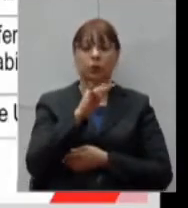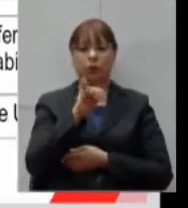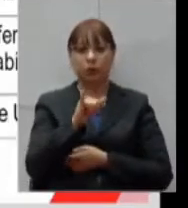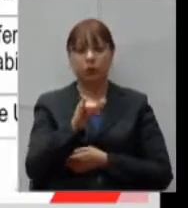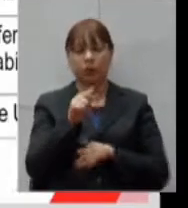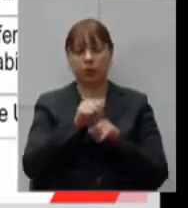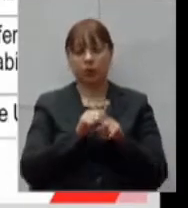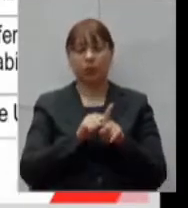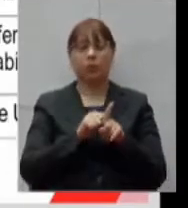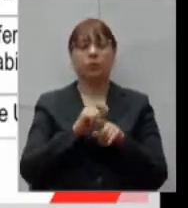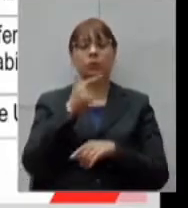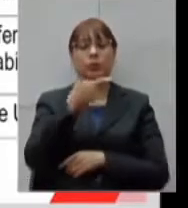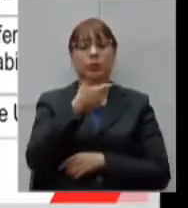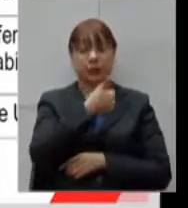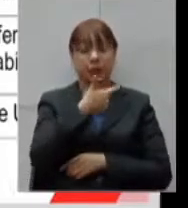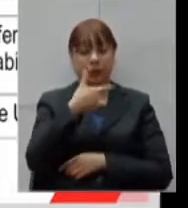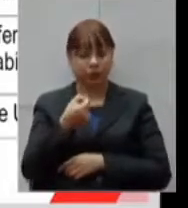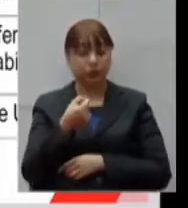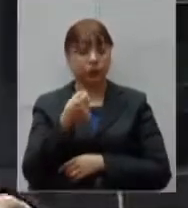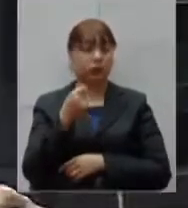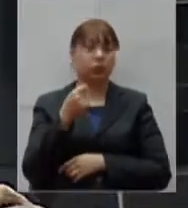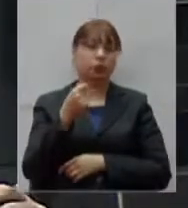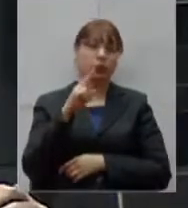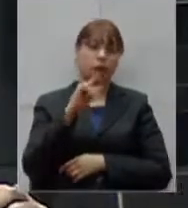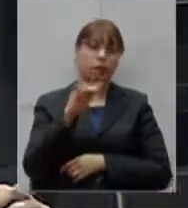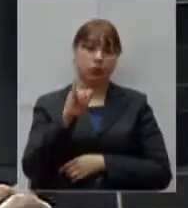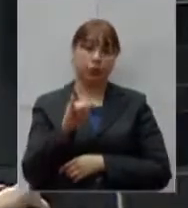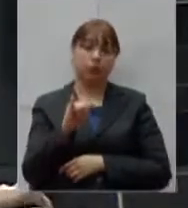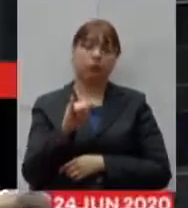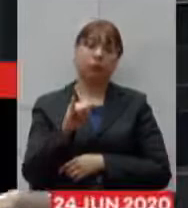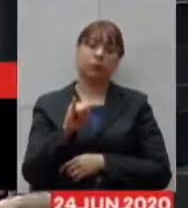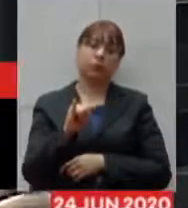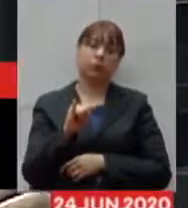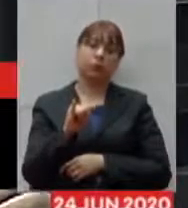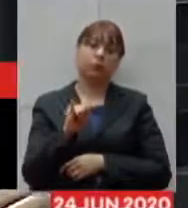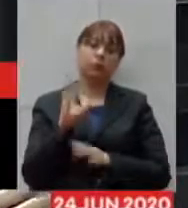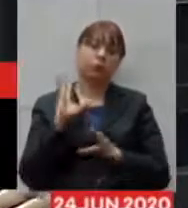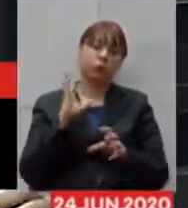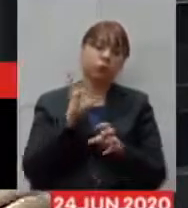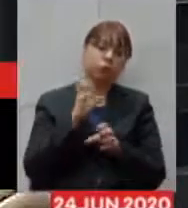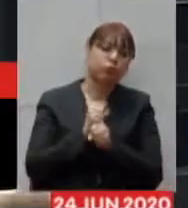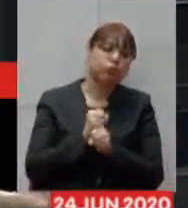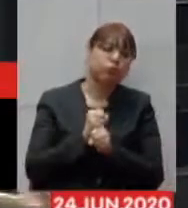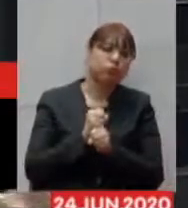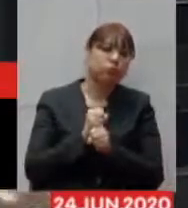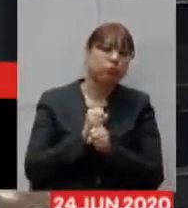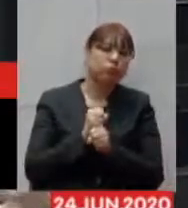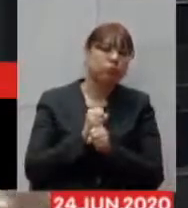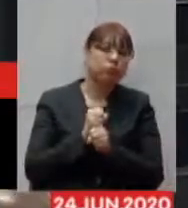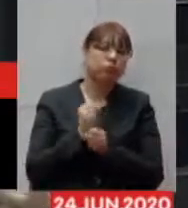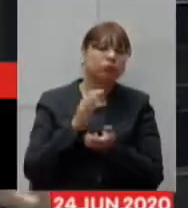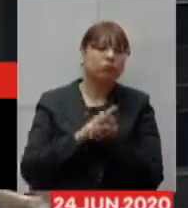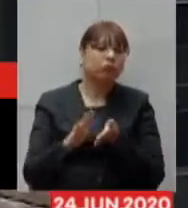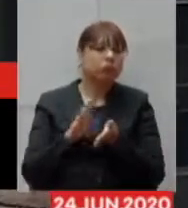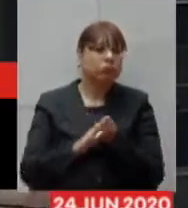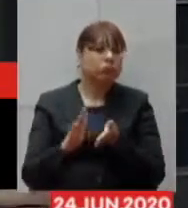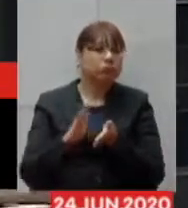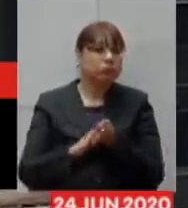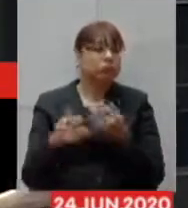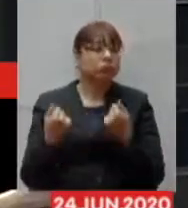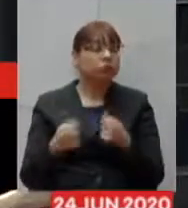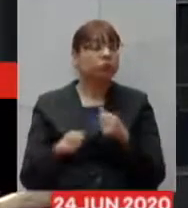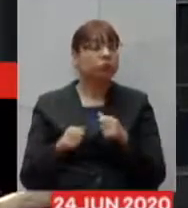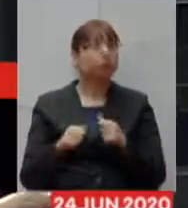mês, 120 leitos de UTI, o que faria com que o valor total a ser dispendido